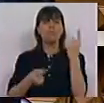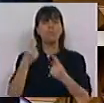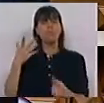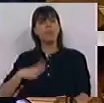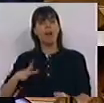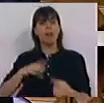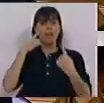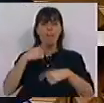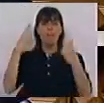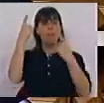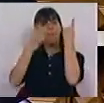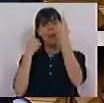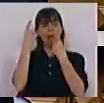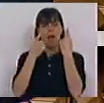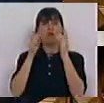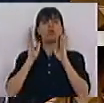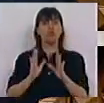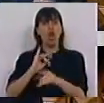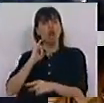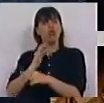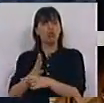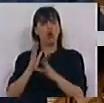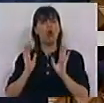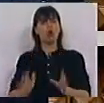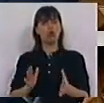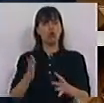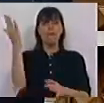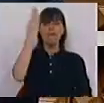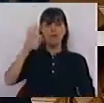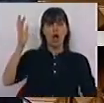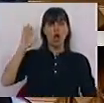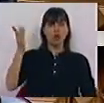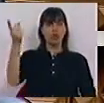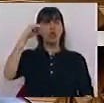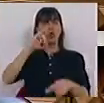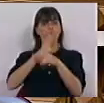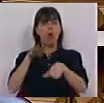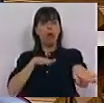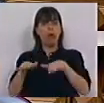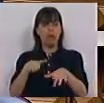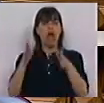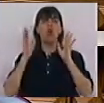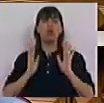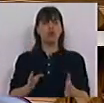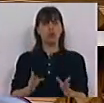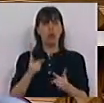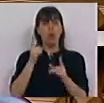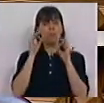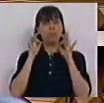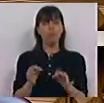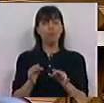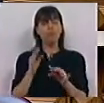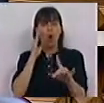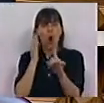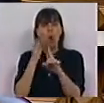quiseram fazer pensar. Já houve outras. Já houve outras na França, já houve outras na Itália, já há uma muito concreta